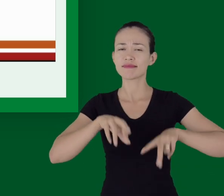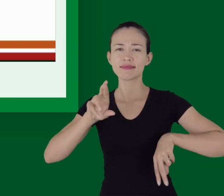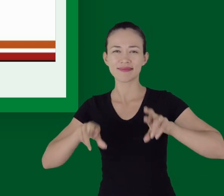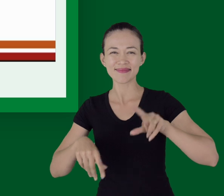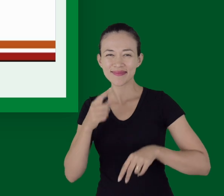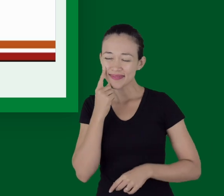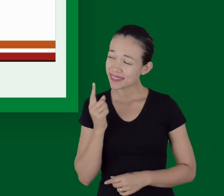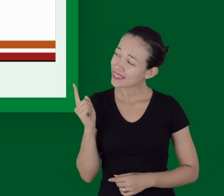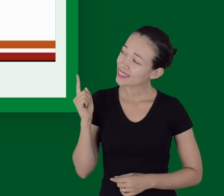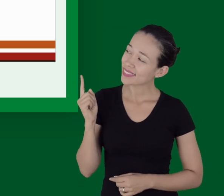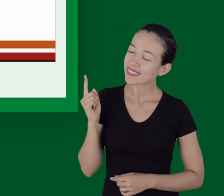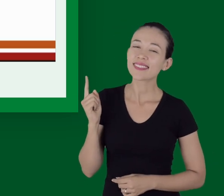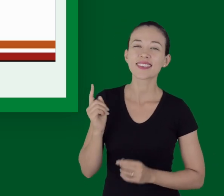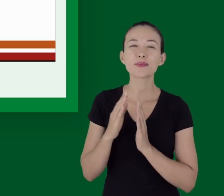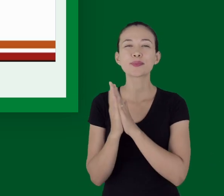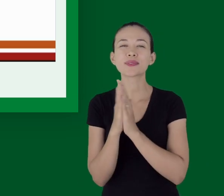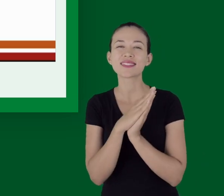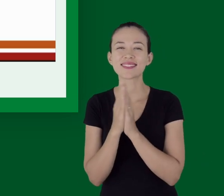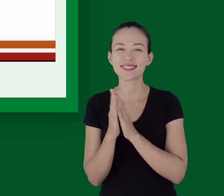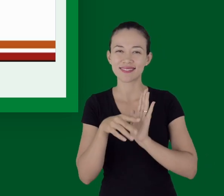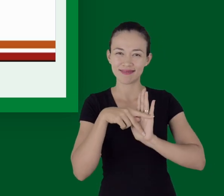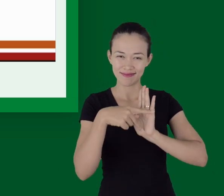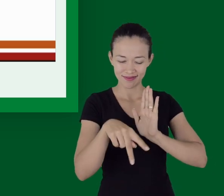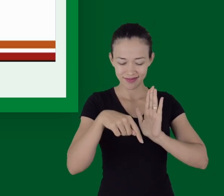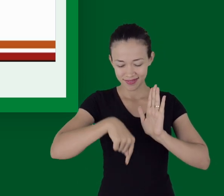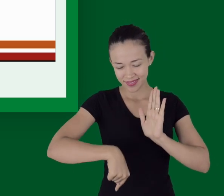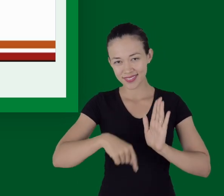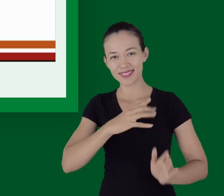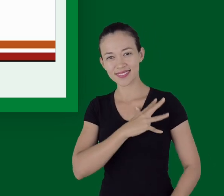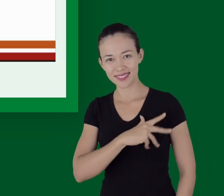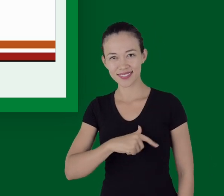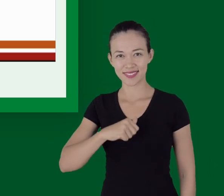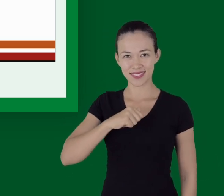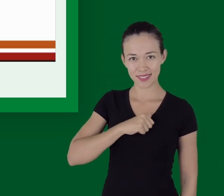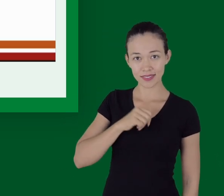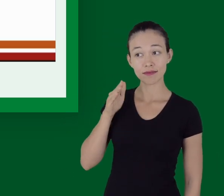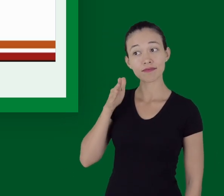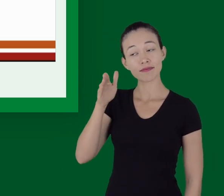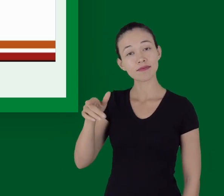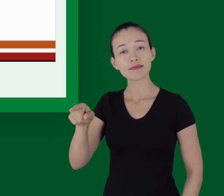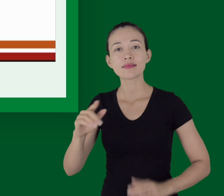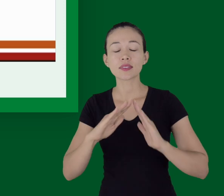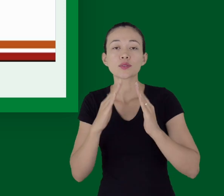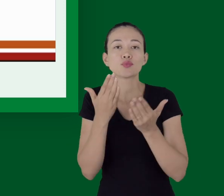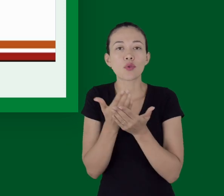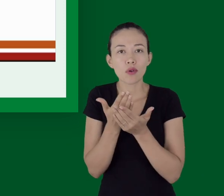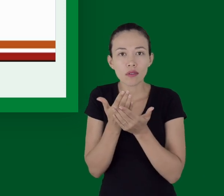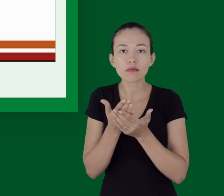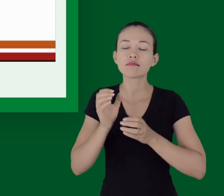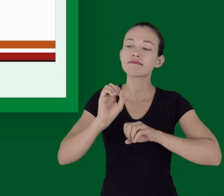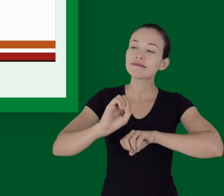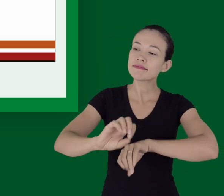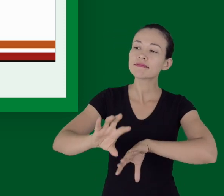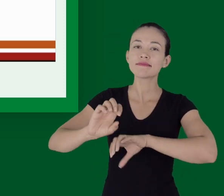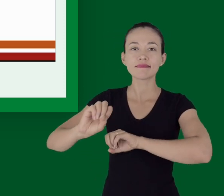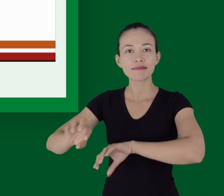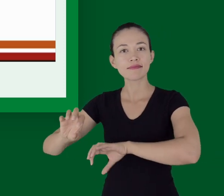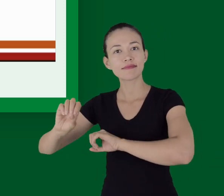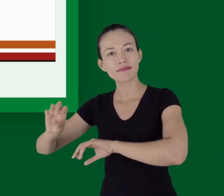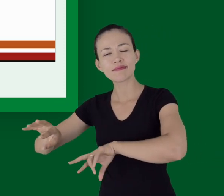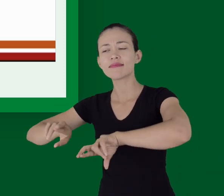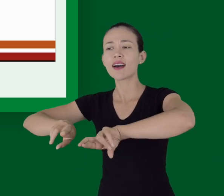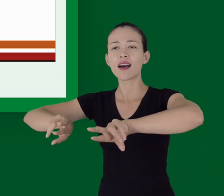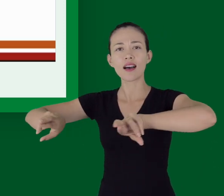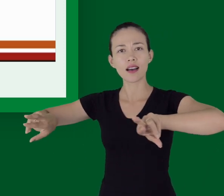Aqui em primeiro lugar, a gente tem o SAMUzinho, que é uma ação realizada nas escolas, onde a gente ensina para as crianças